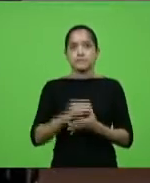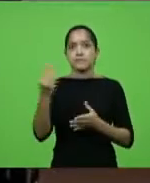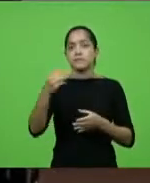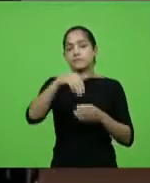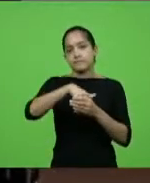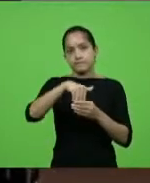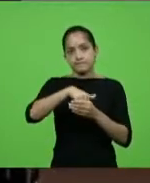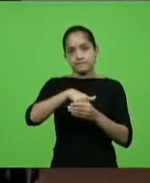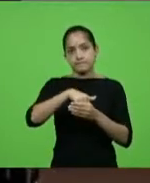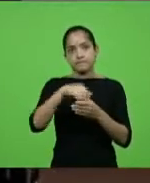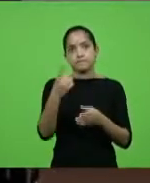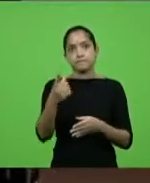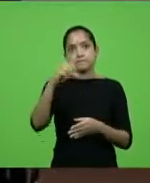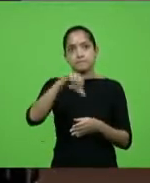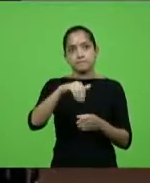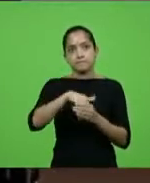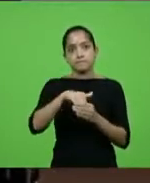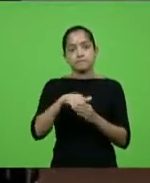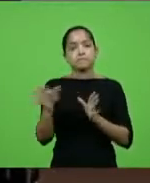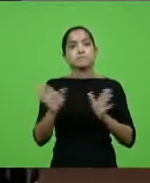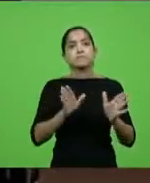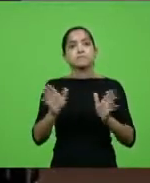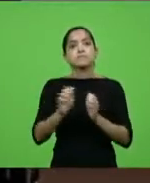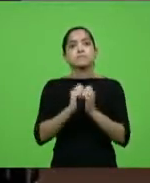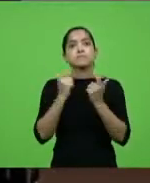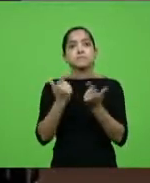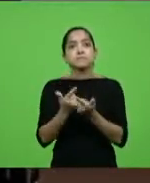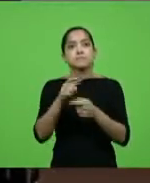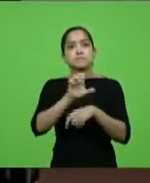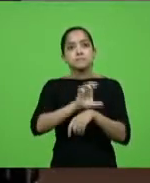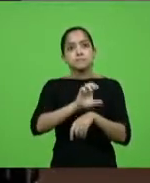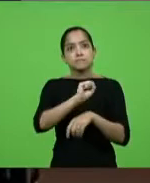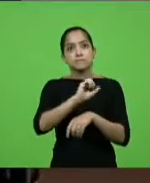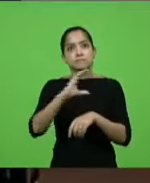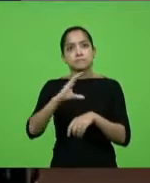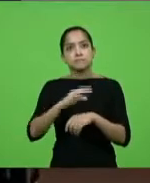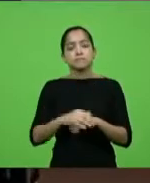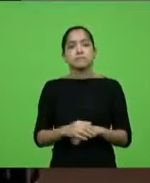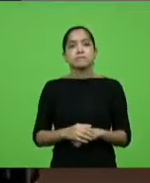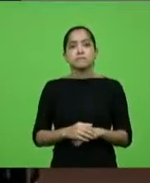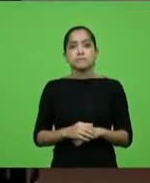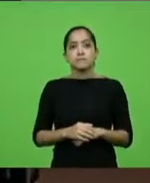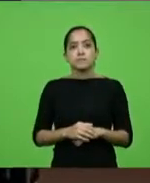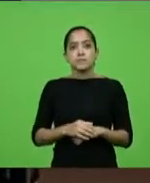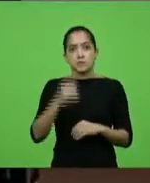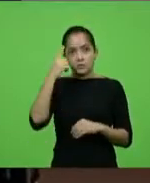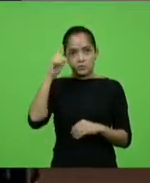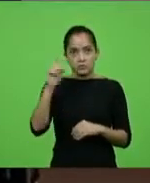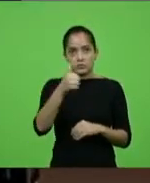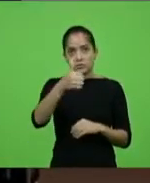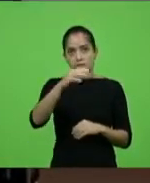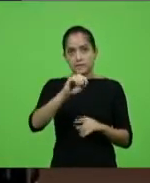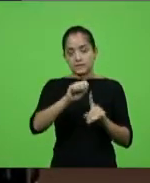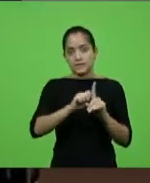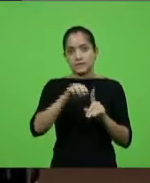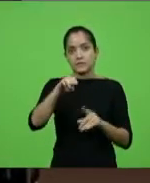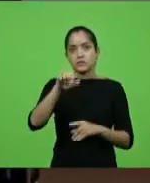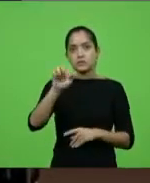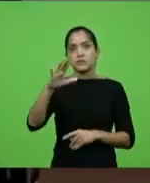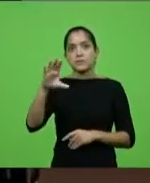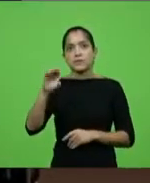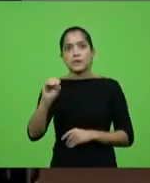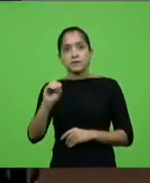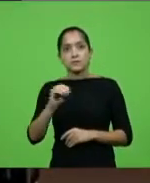3ª sessão legislativa da 19ª legislatura da Assembleia Legislativa do Estado de Santa Catarina, que foi realizada no dia 10 de março de 2021, com a